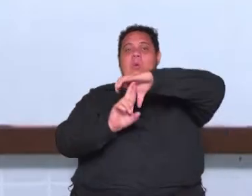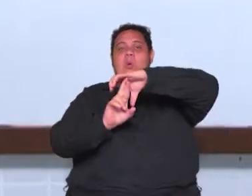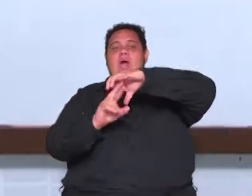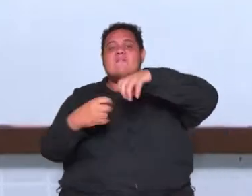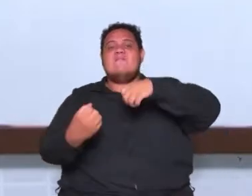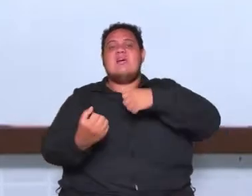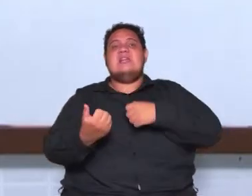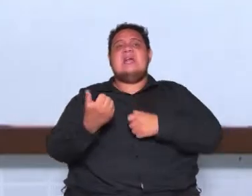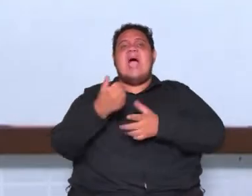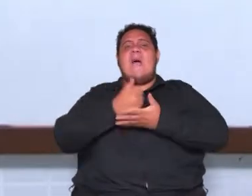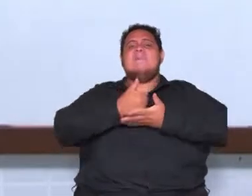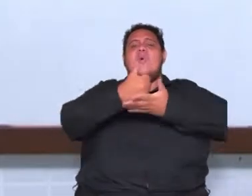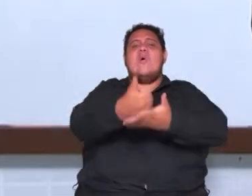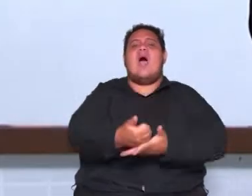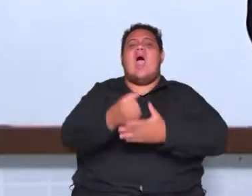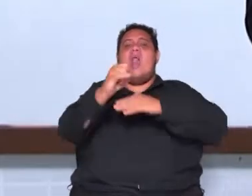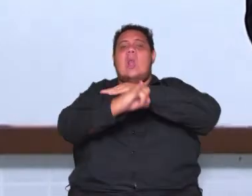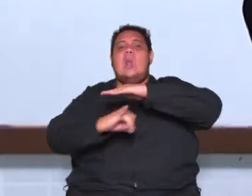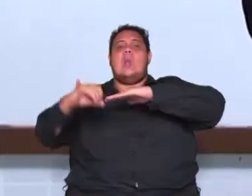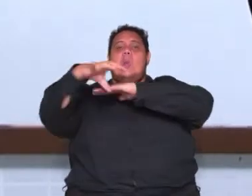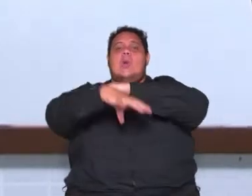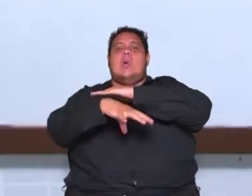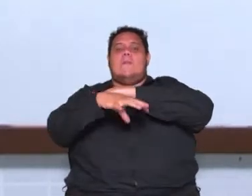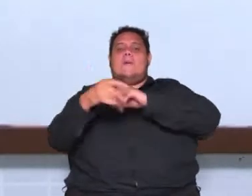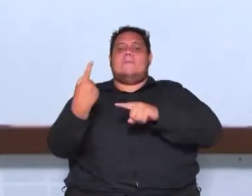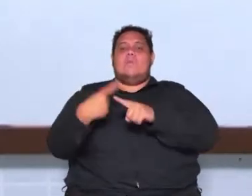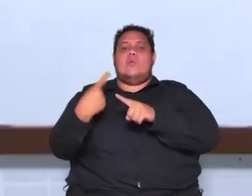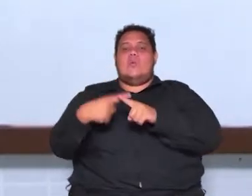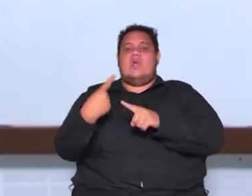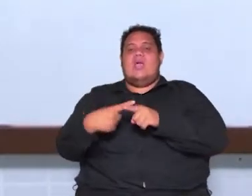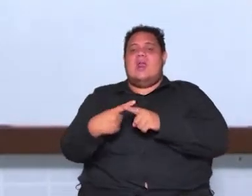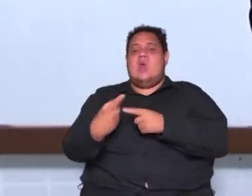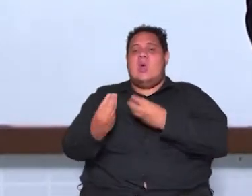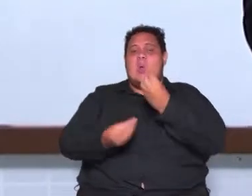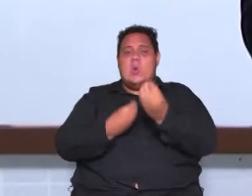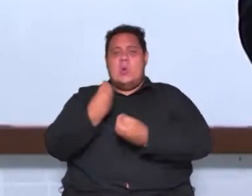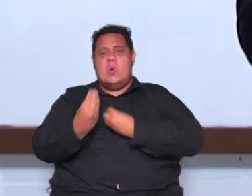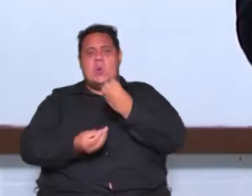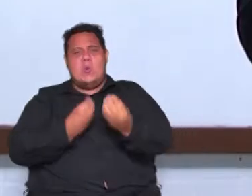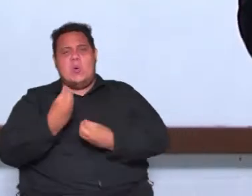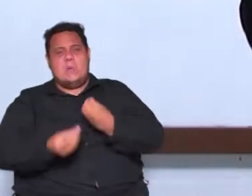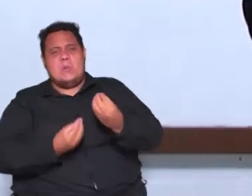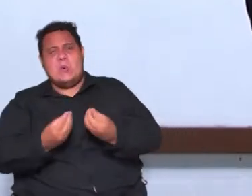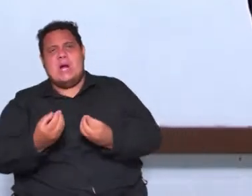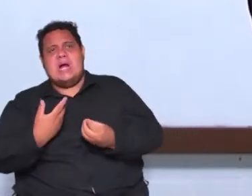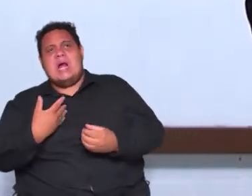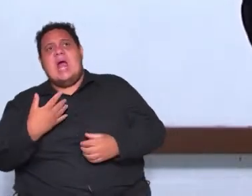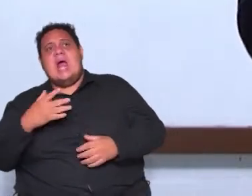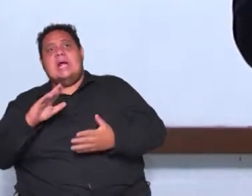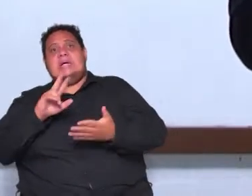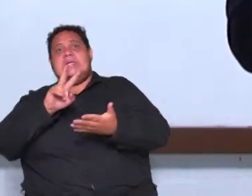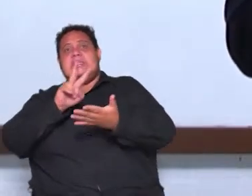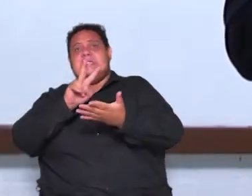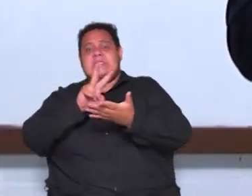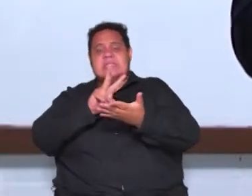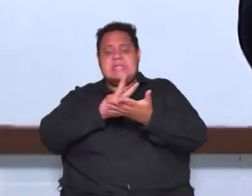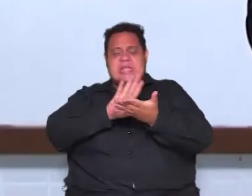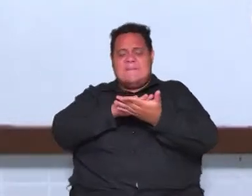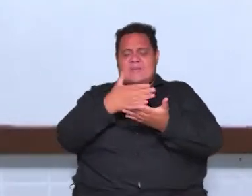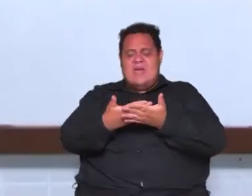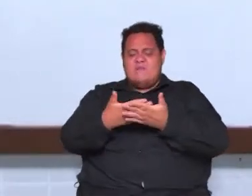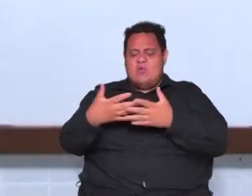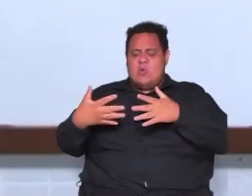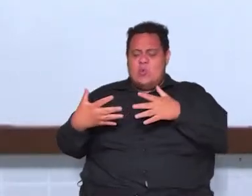ela vai apoiar o iluminismo o iluminismo era uma forma era como a burguesia interpretava o mundo como a